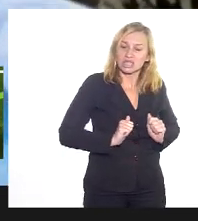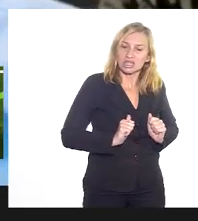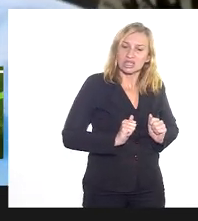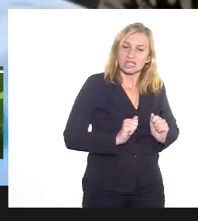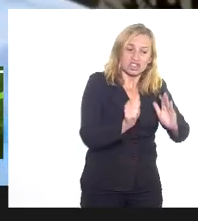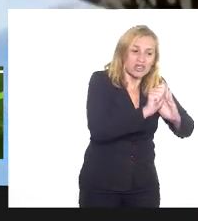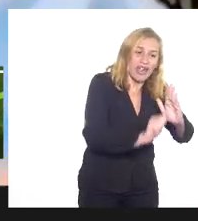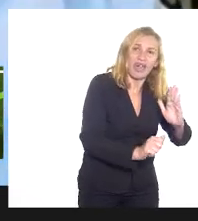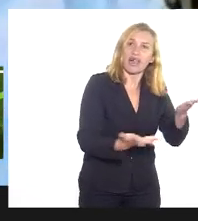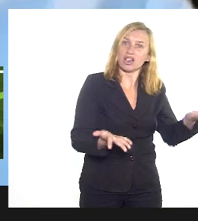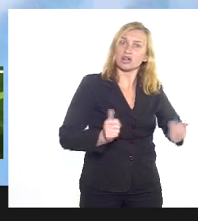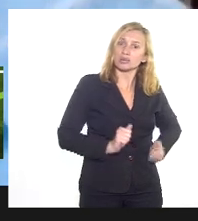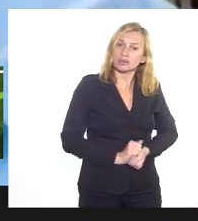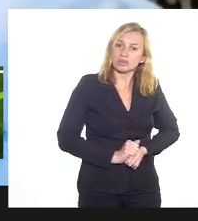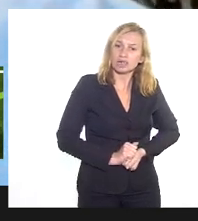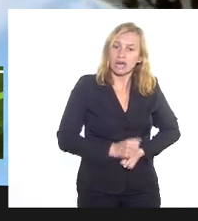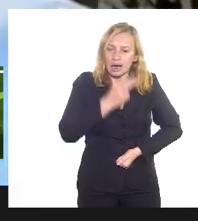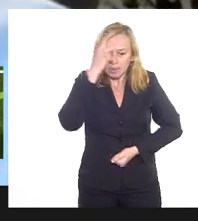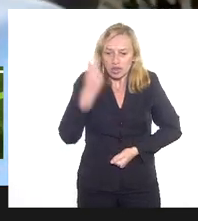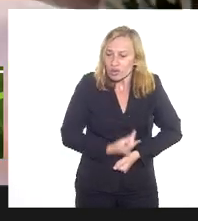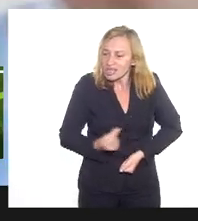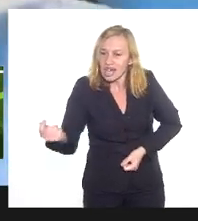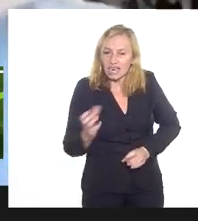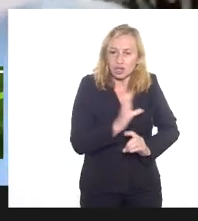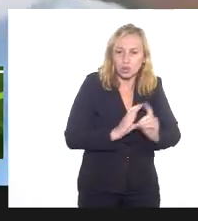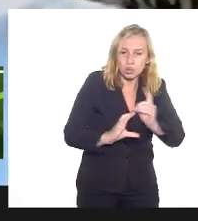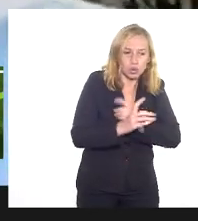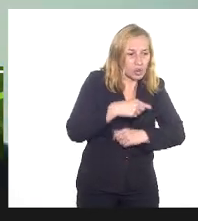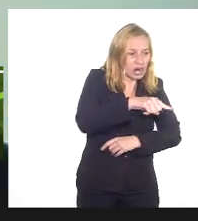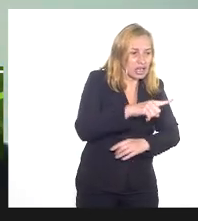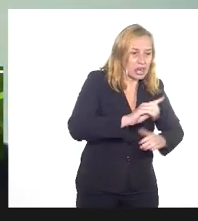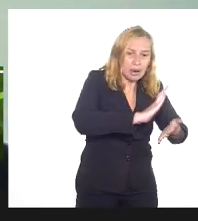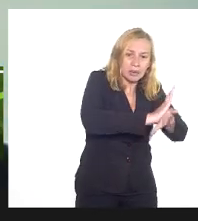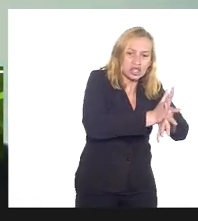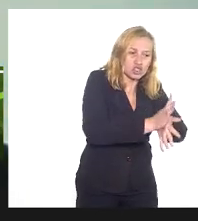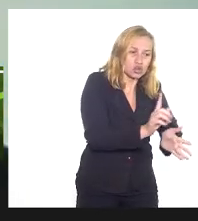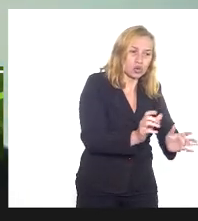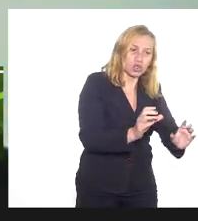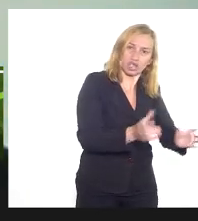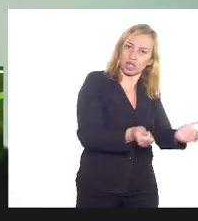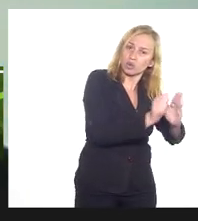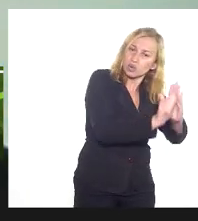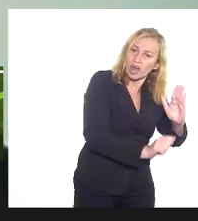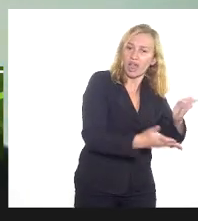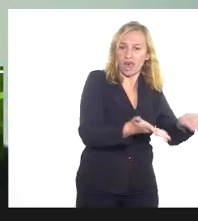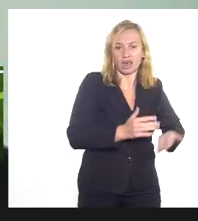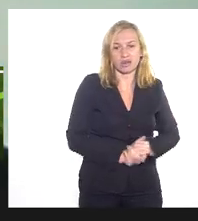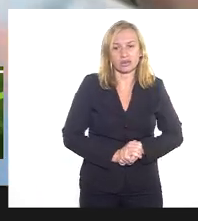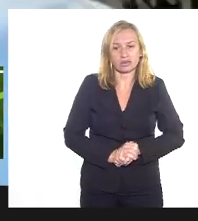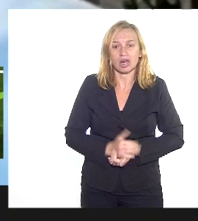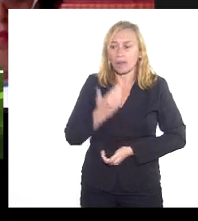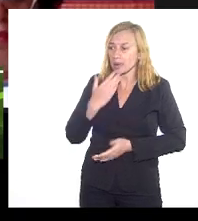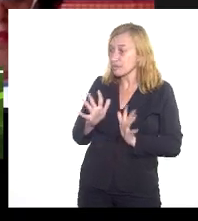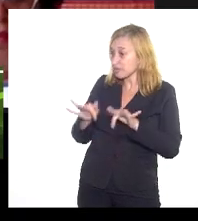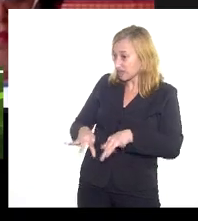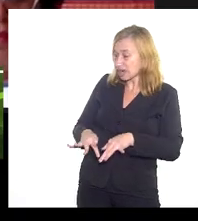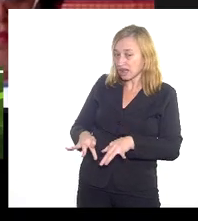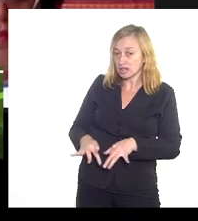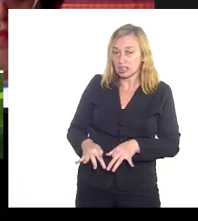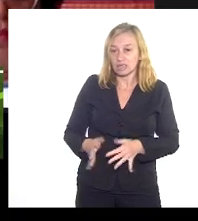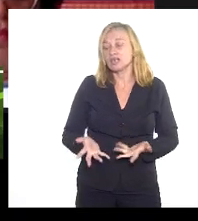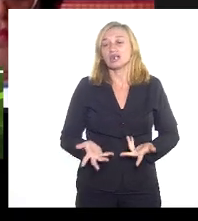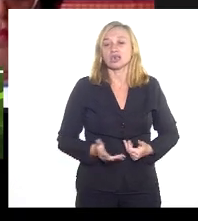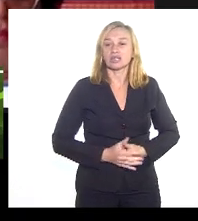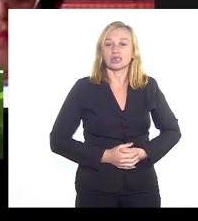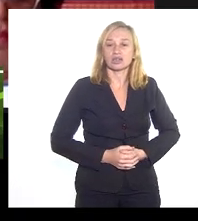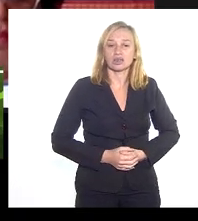terreiros. O sujeito sai dali de um culto daquele... Pediria deputado Atila para concluir, por favor. O cara sai com a lavagem cerebral